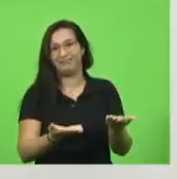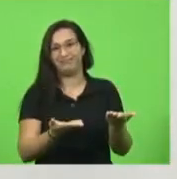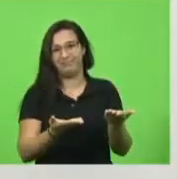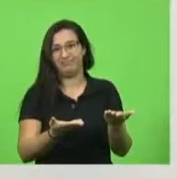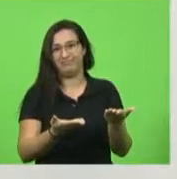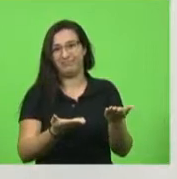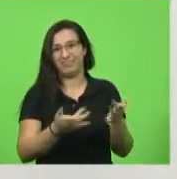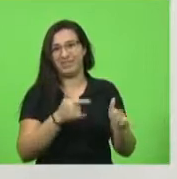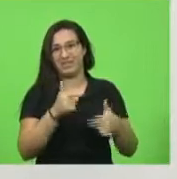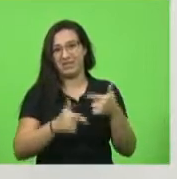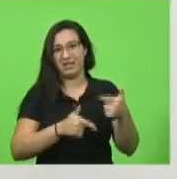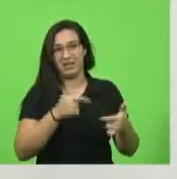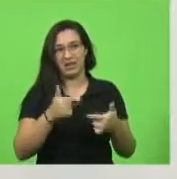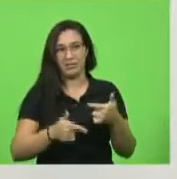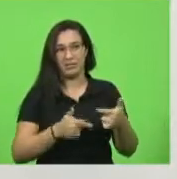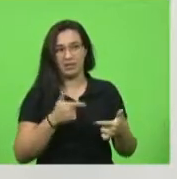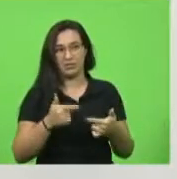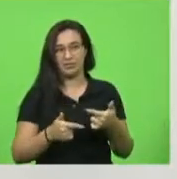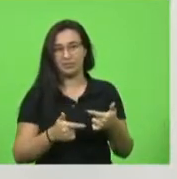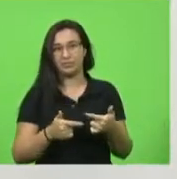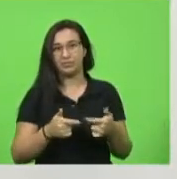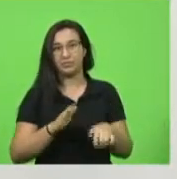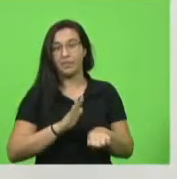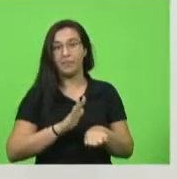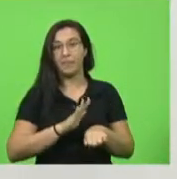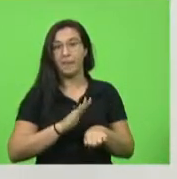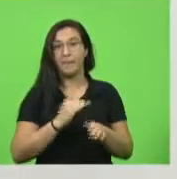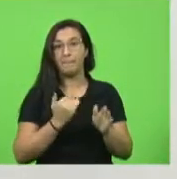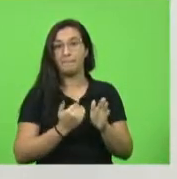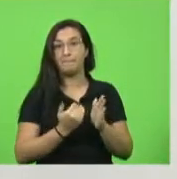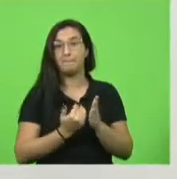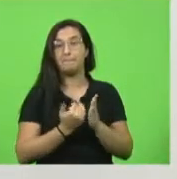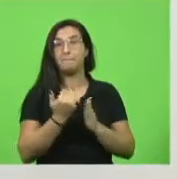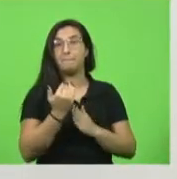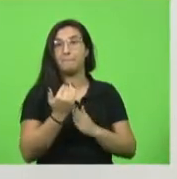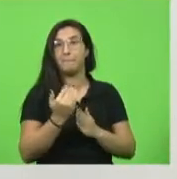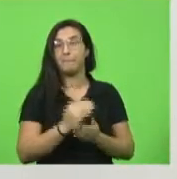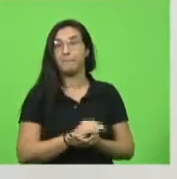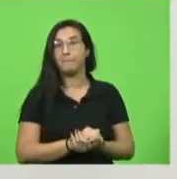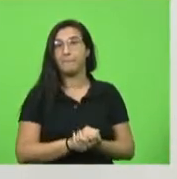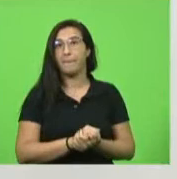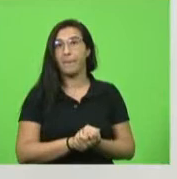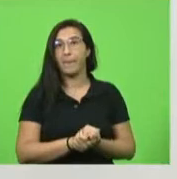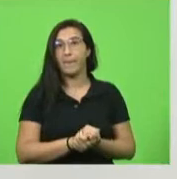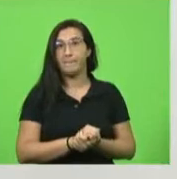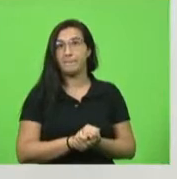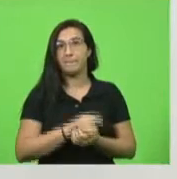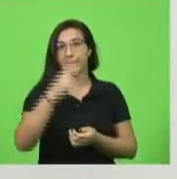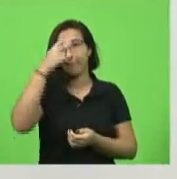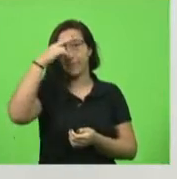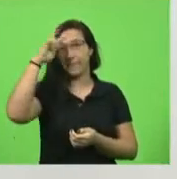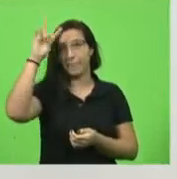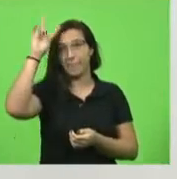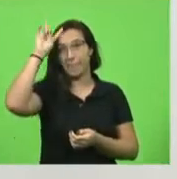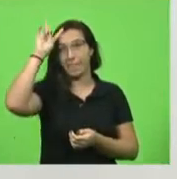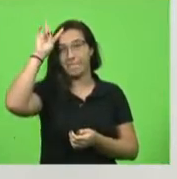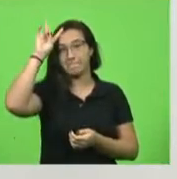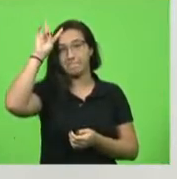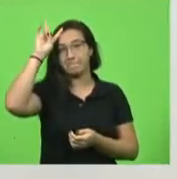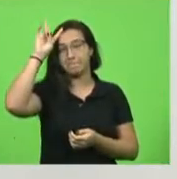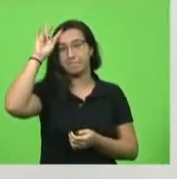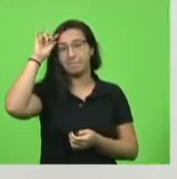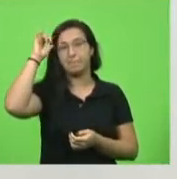afetado diretamente. Deputado Vicente Caropres, com a parte, deputado. Senhor deputado, eu